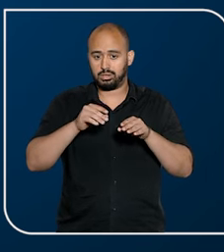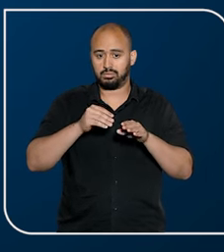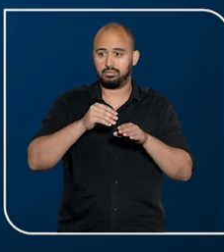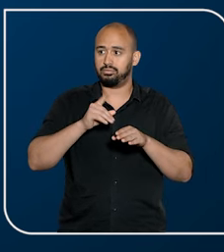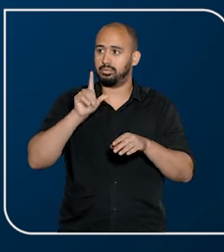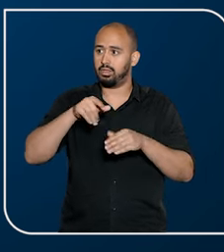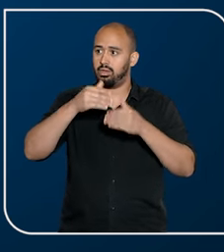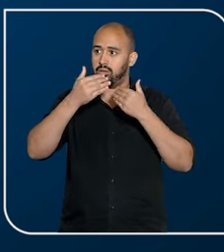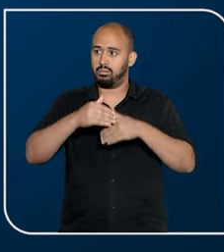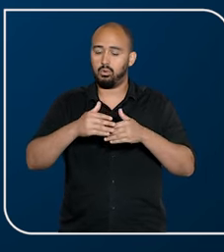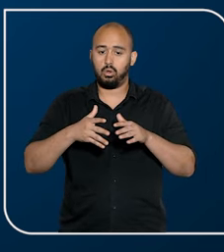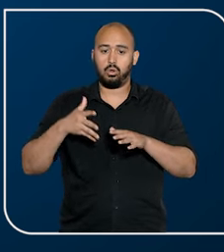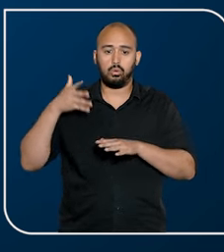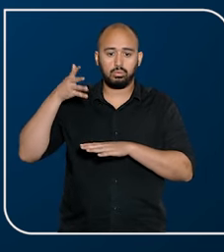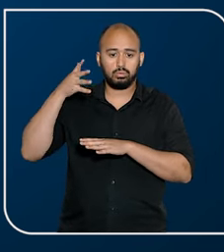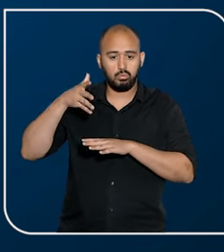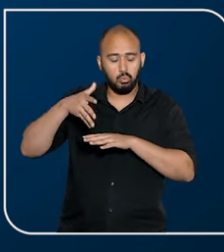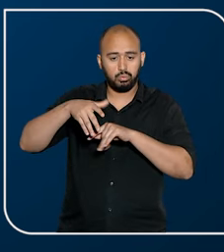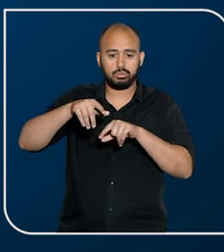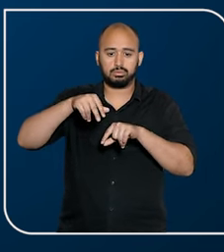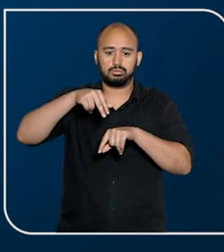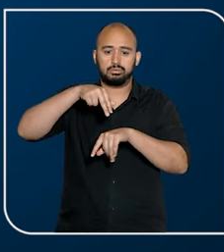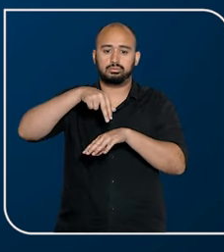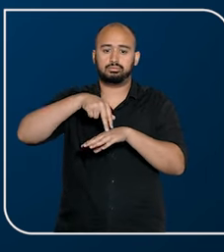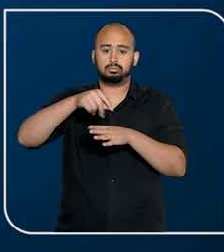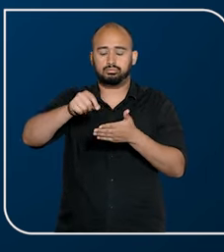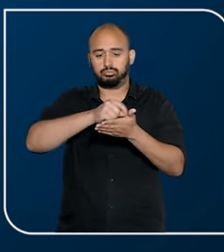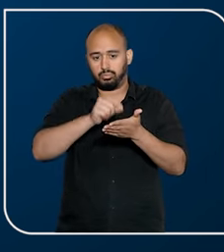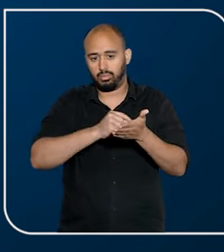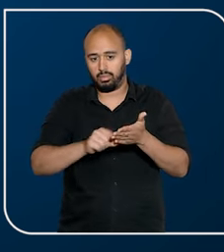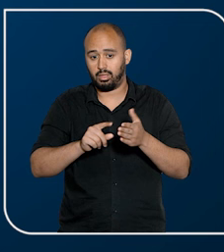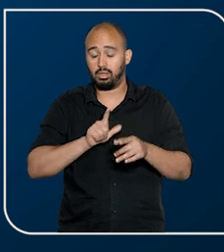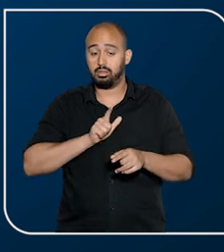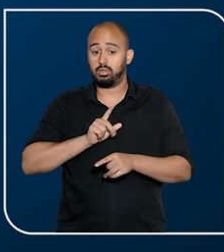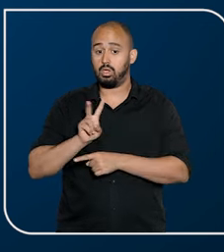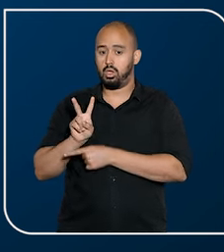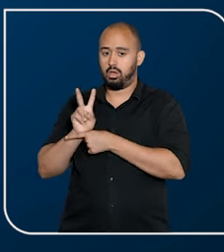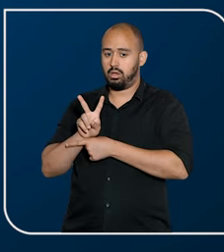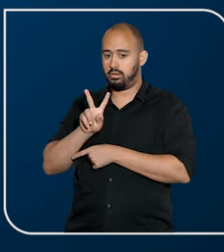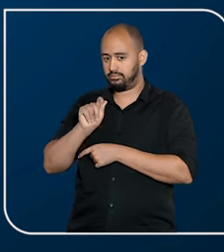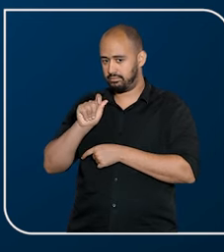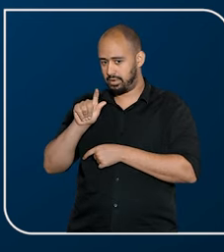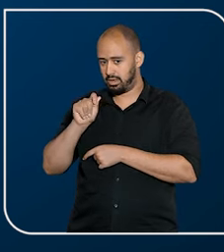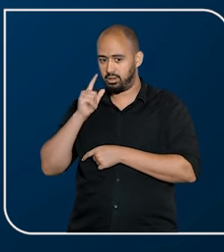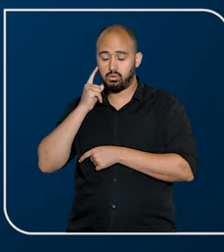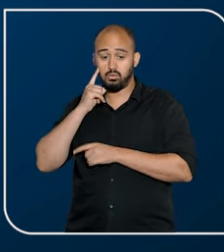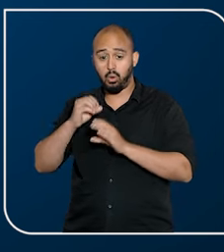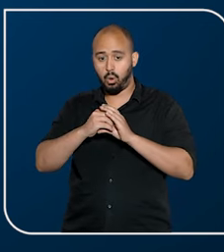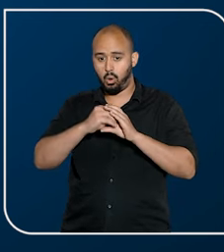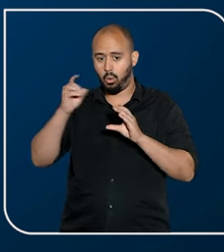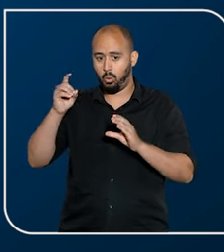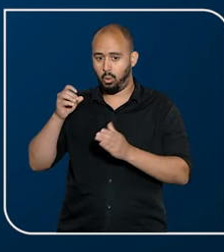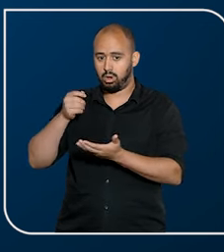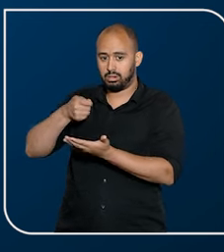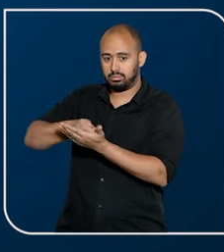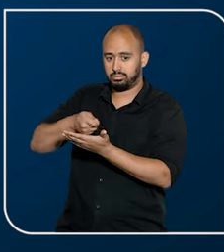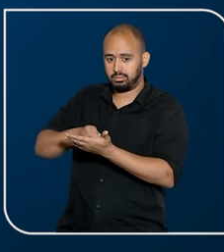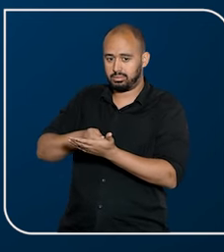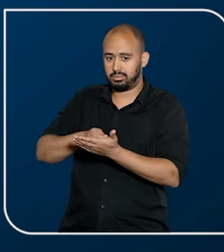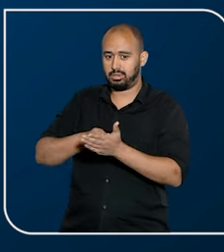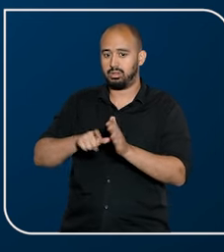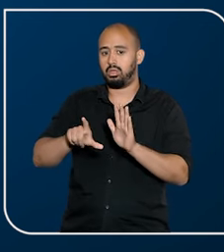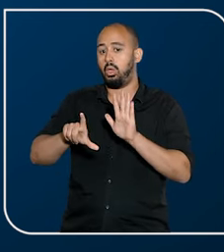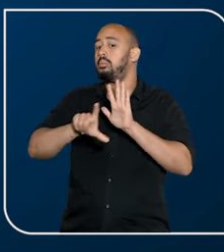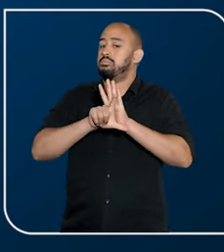com provas objetivas e discursivas para todos os cargos. Haverá reserva de vagas observando as cotas obrigatórias